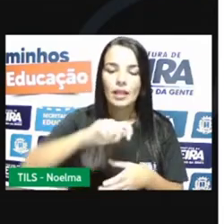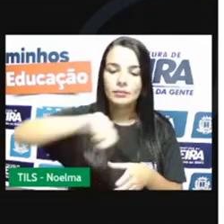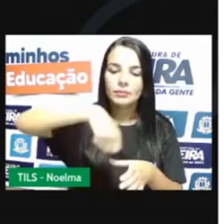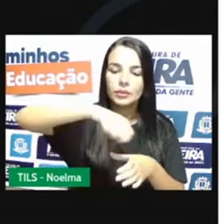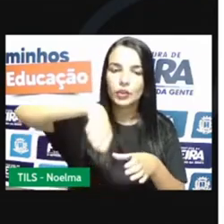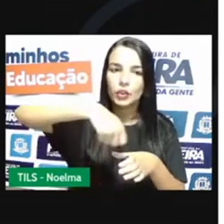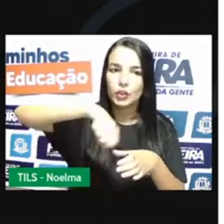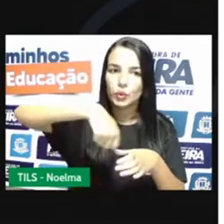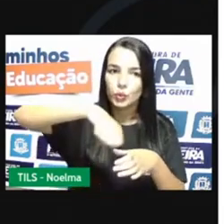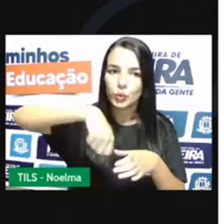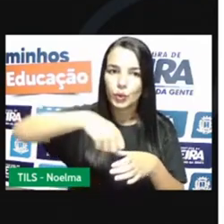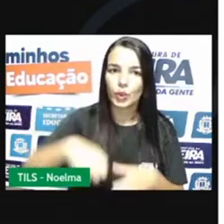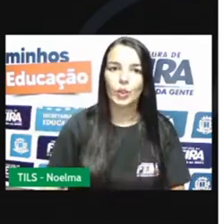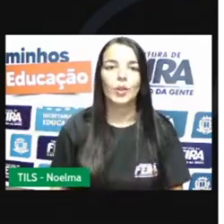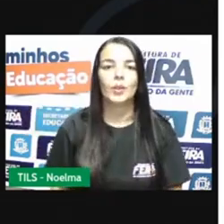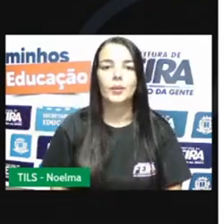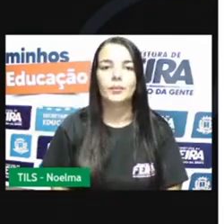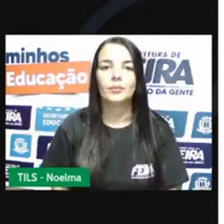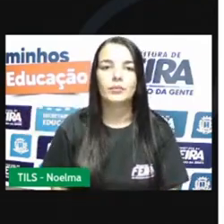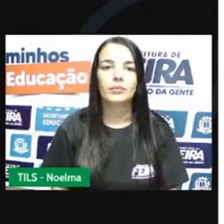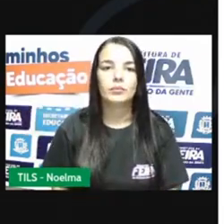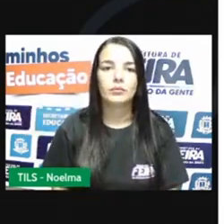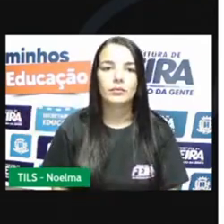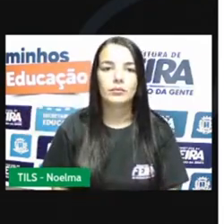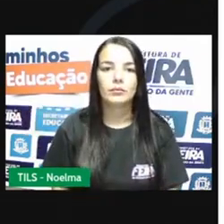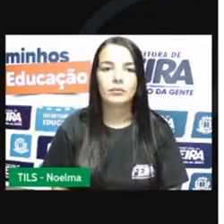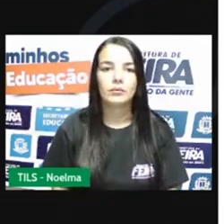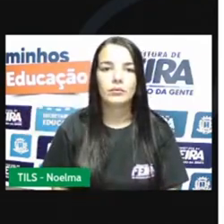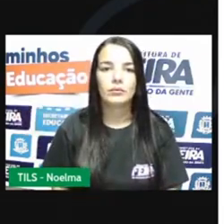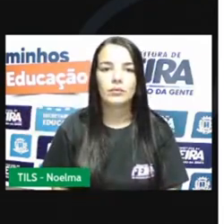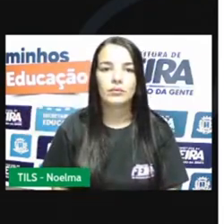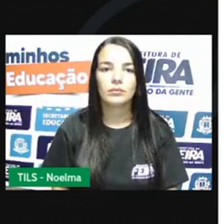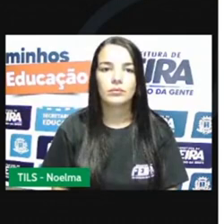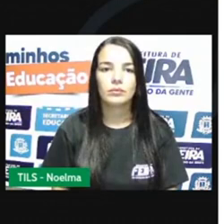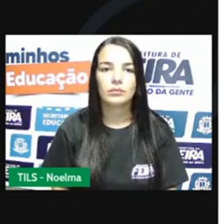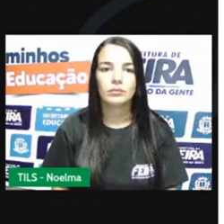misturou, misturou, misturou, misturou. Olha o que aconteceu.